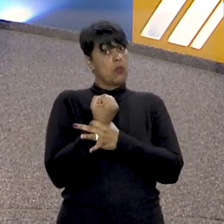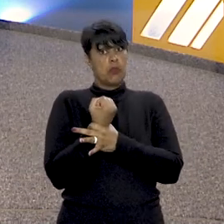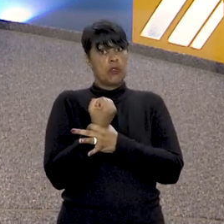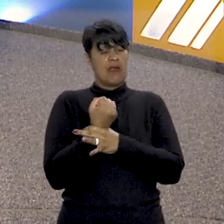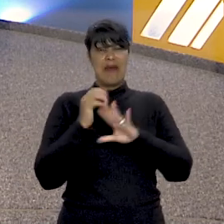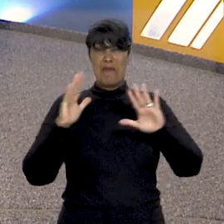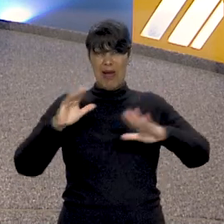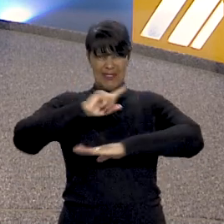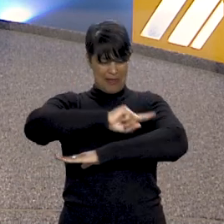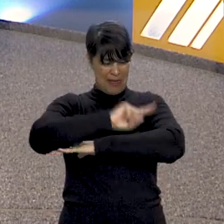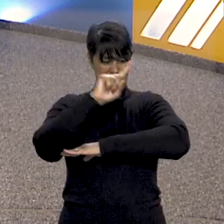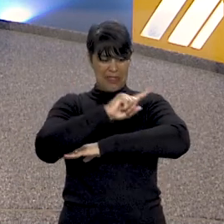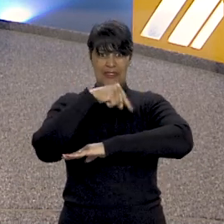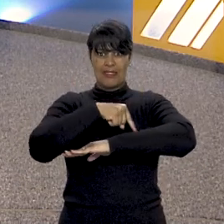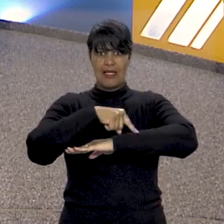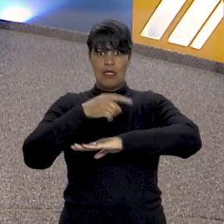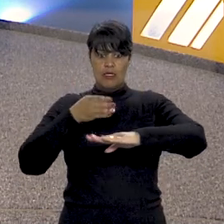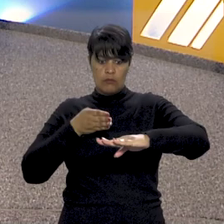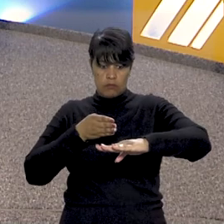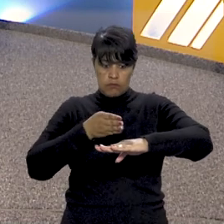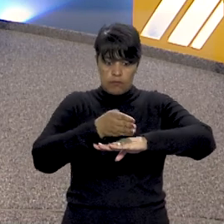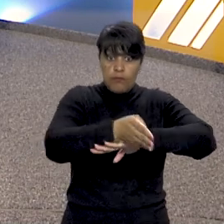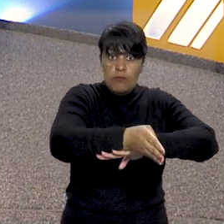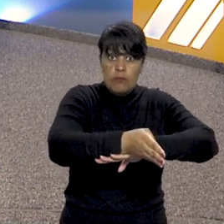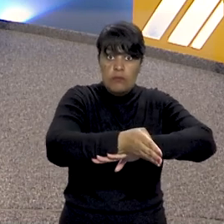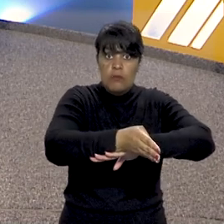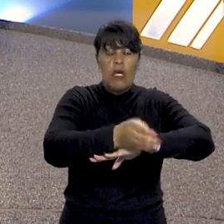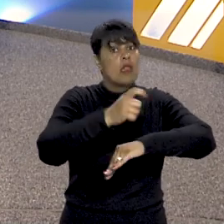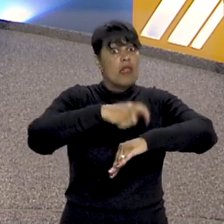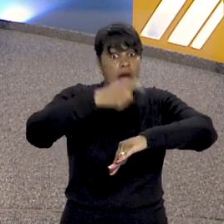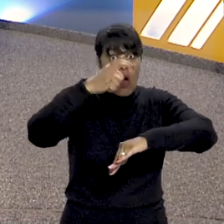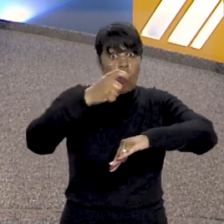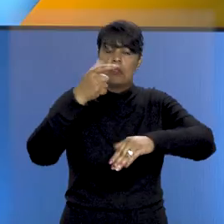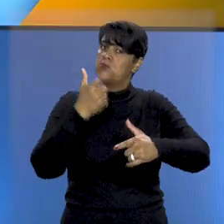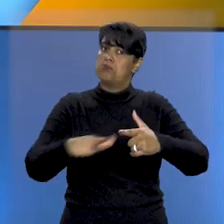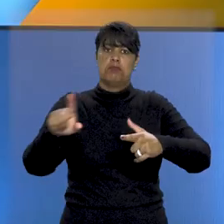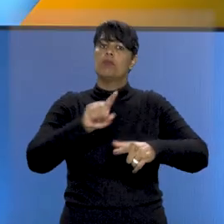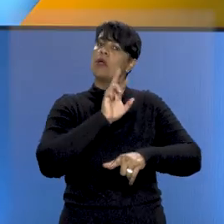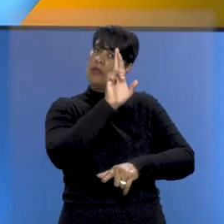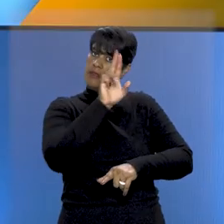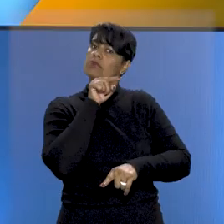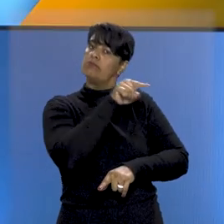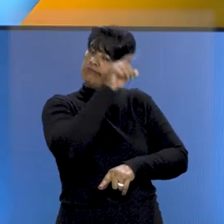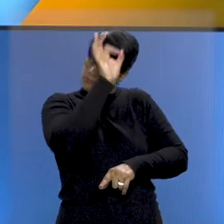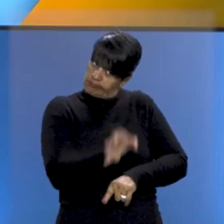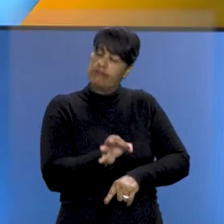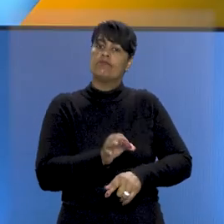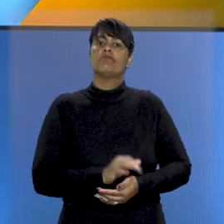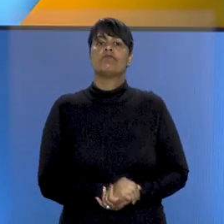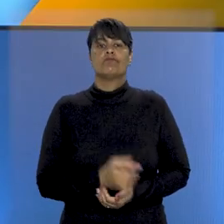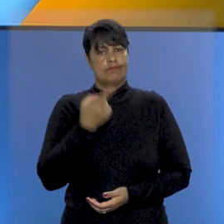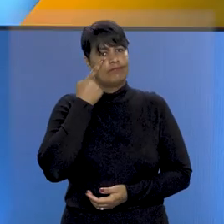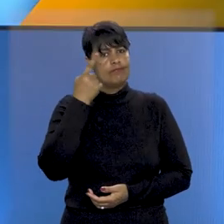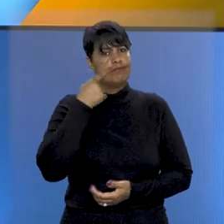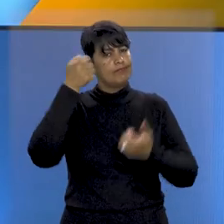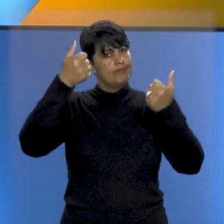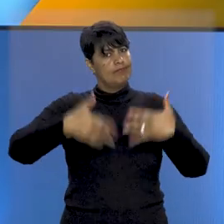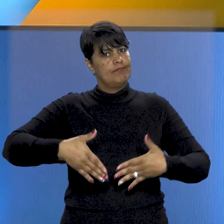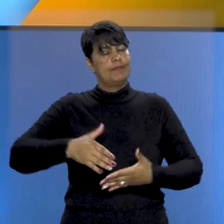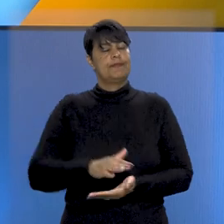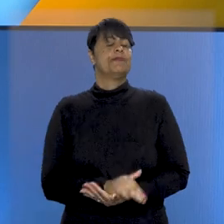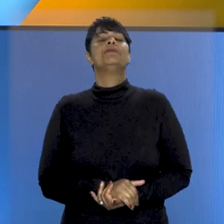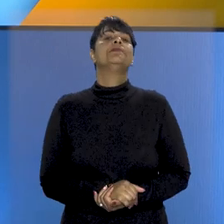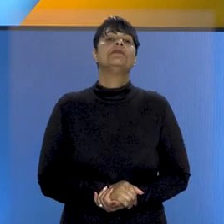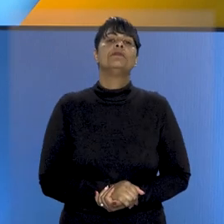não tenha sido ultrapassada no momento do ato criminoso. Quem tem mais informações sobre essa decisão do